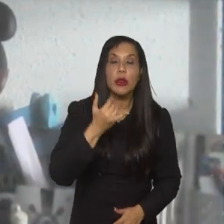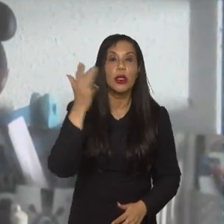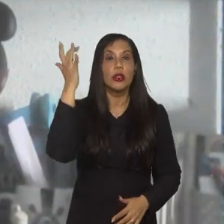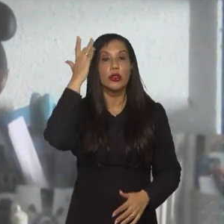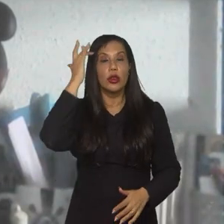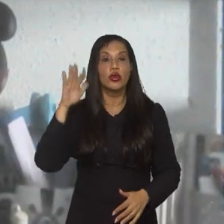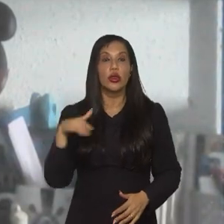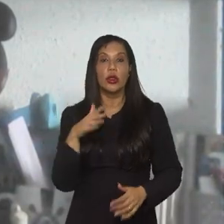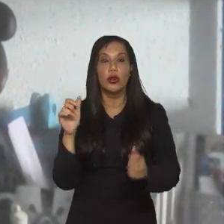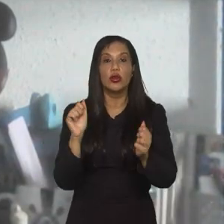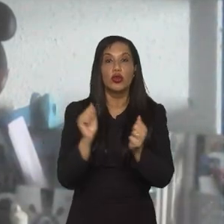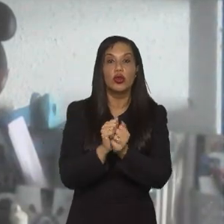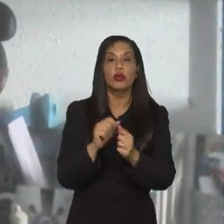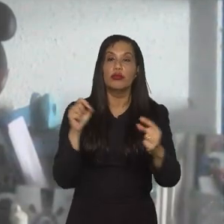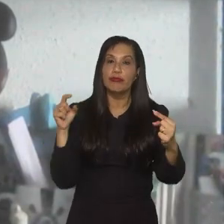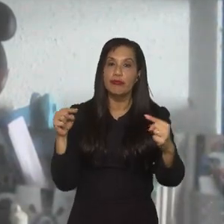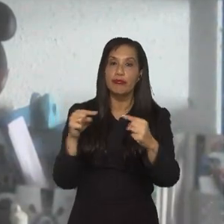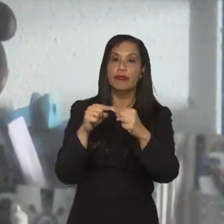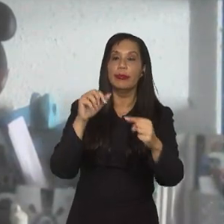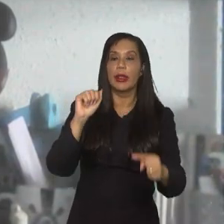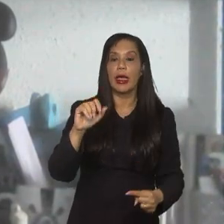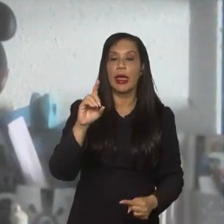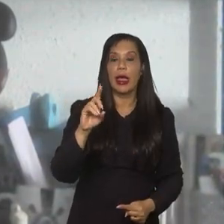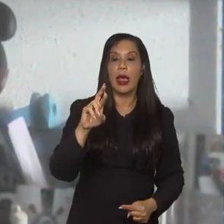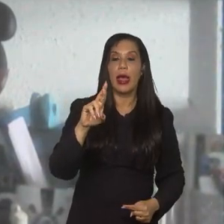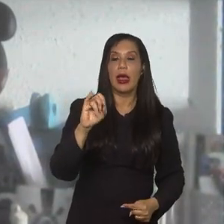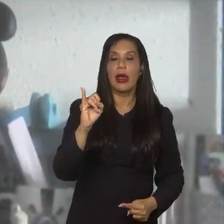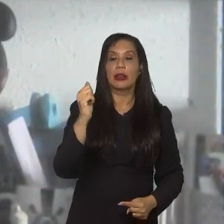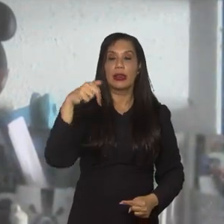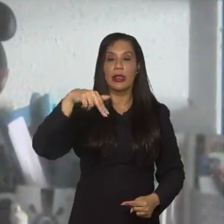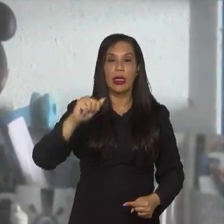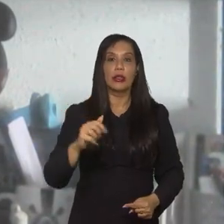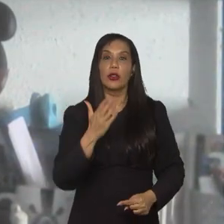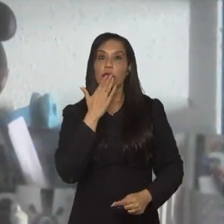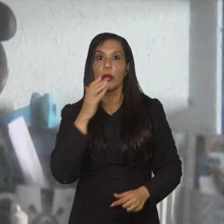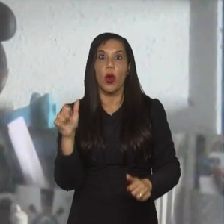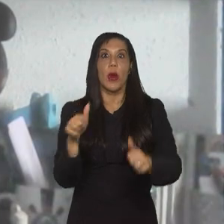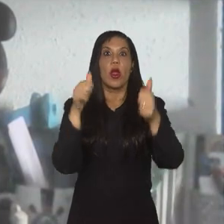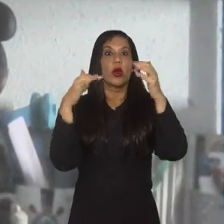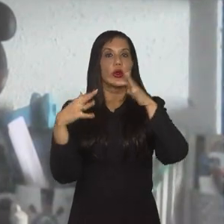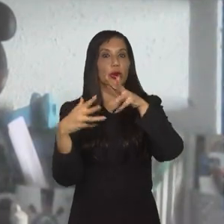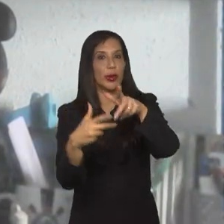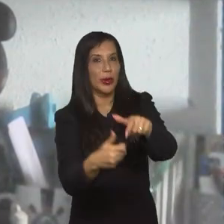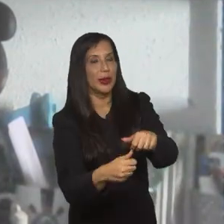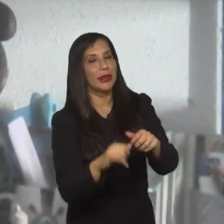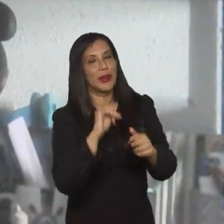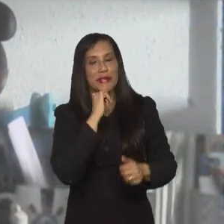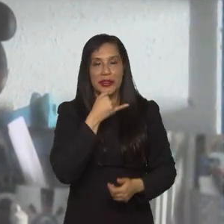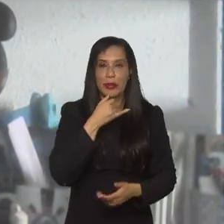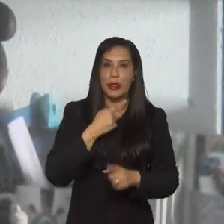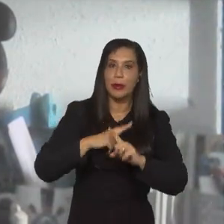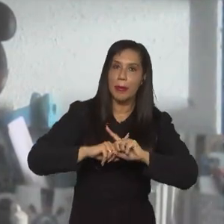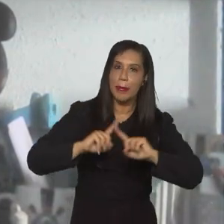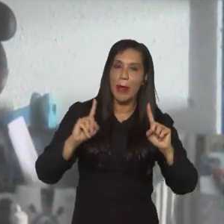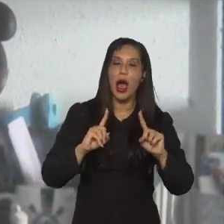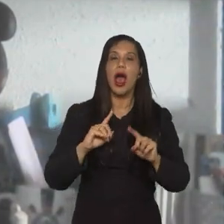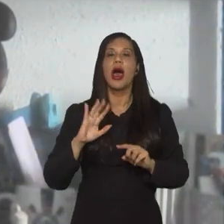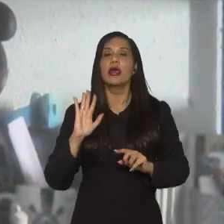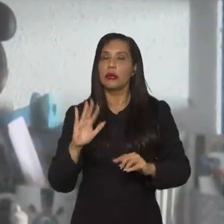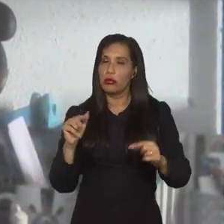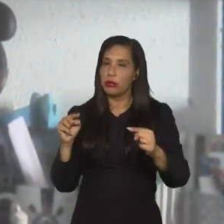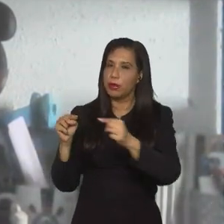jogando muito com a Adriana, encaixou muito bem ali no Orlando. O time dela não é o melhor do mundo, infelizmente, né? Mas elas